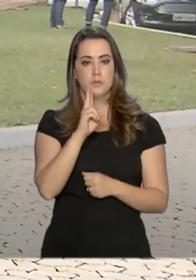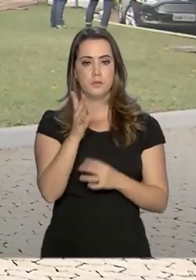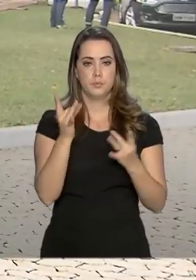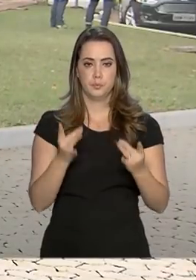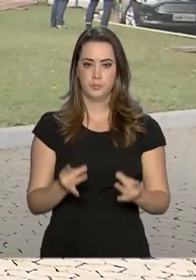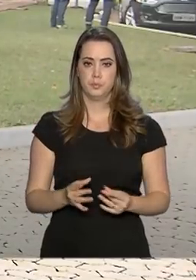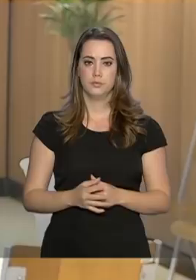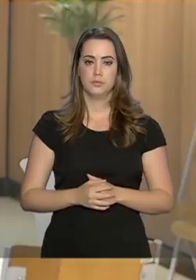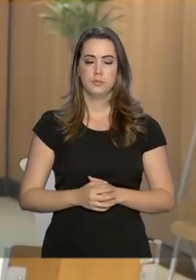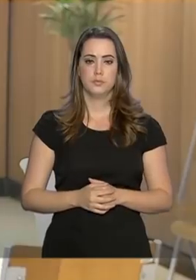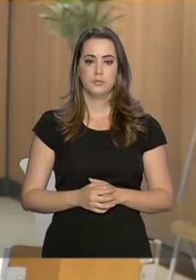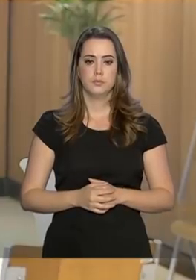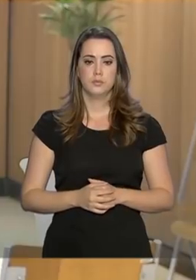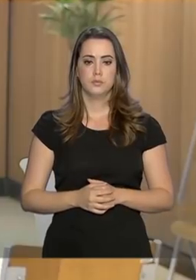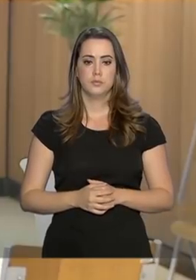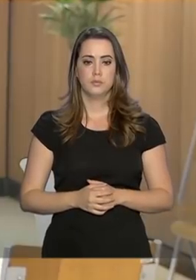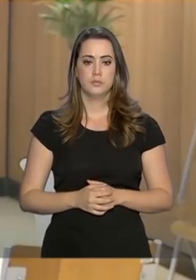Noronha